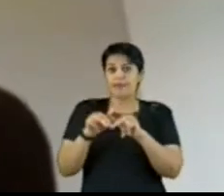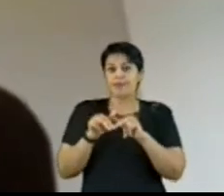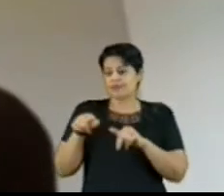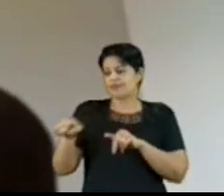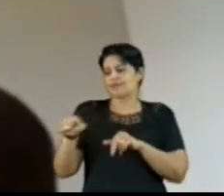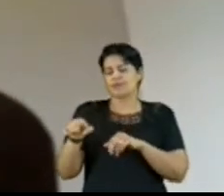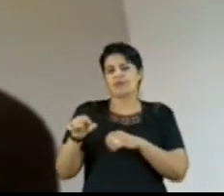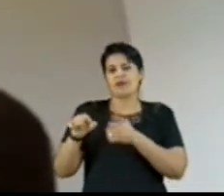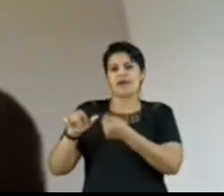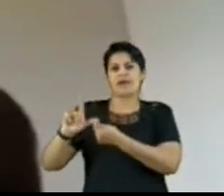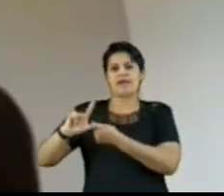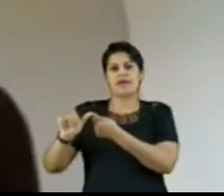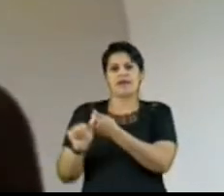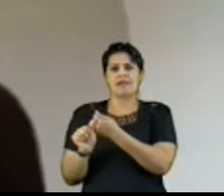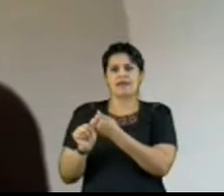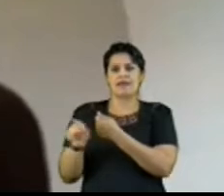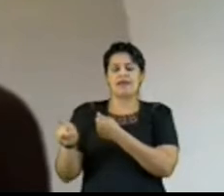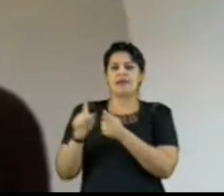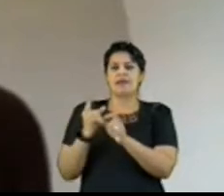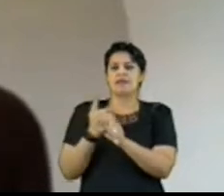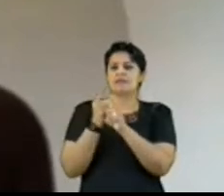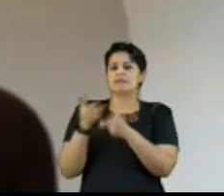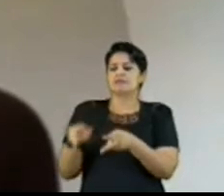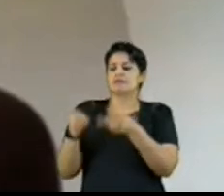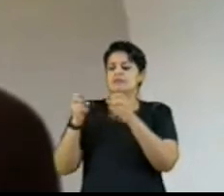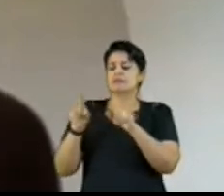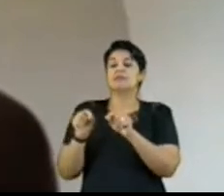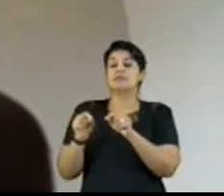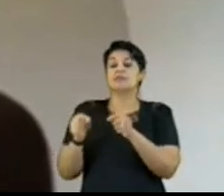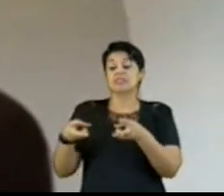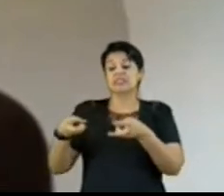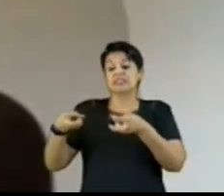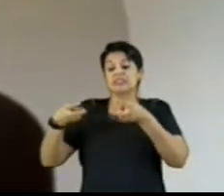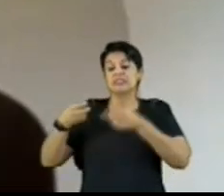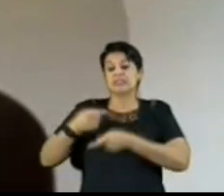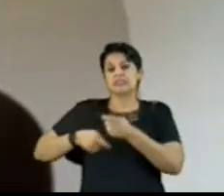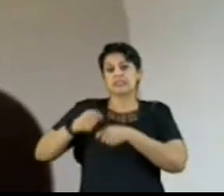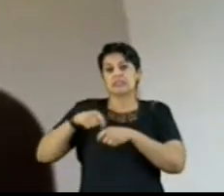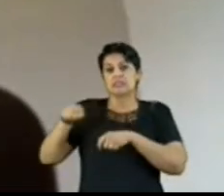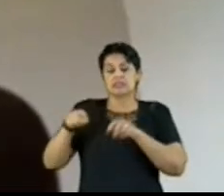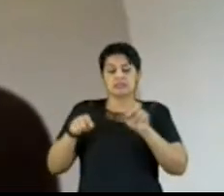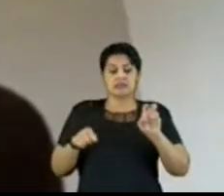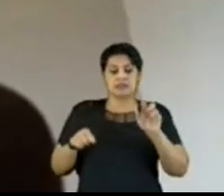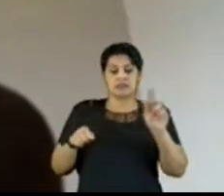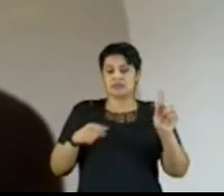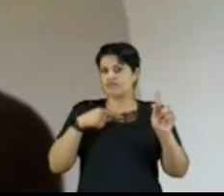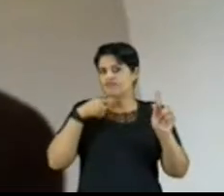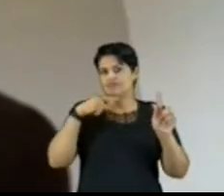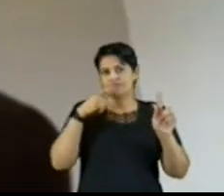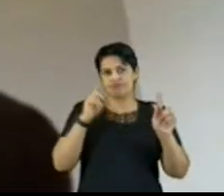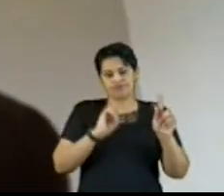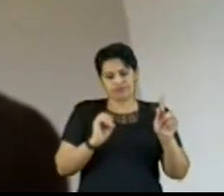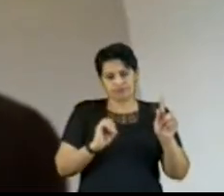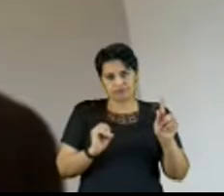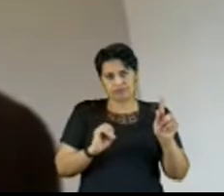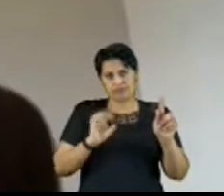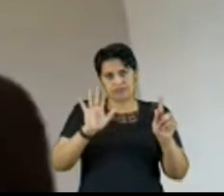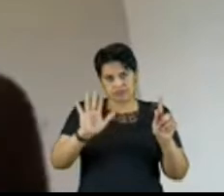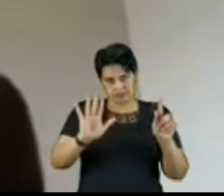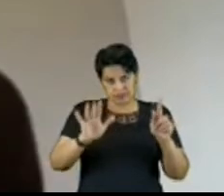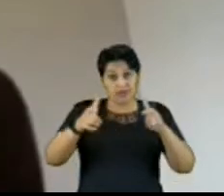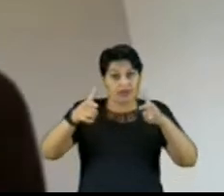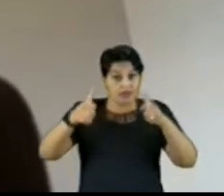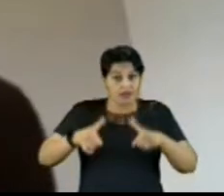que a exploração econômica do 5G seria inviável e exatos, prestem atenção,